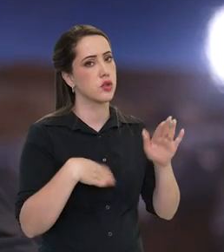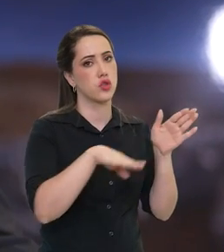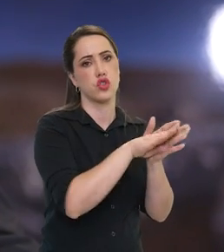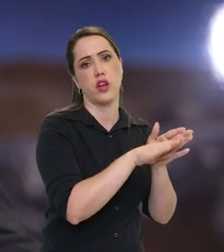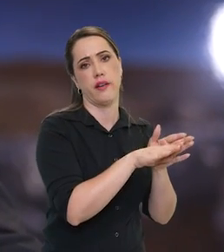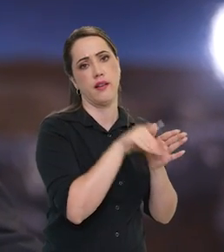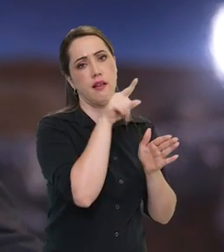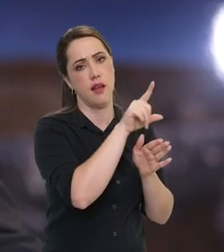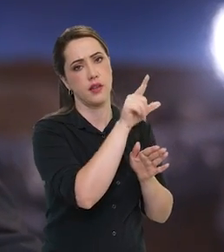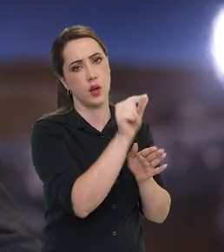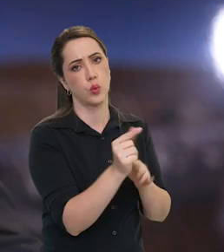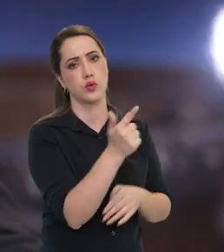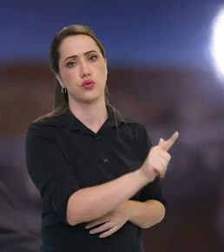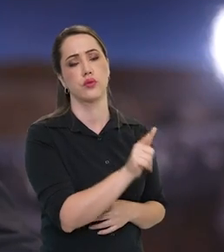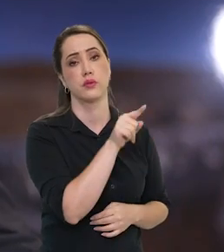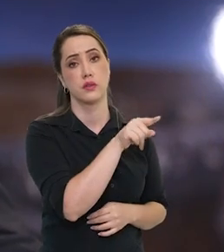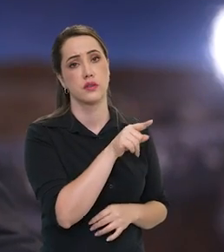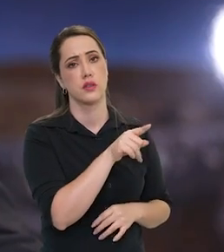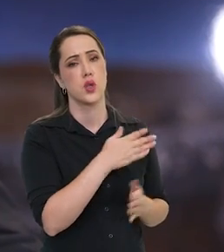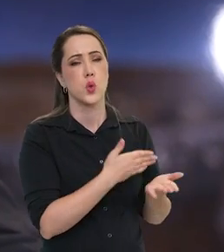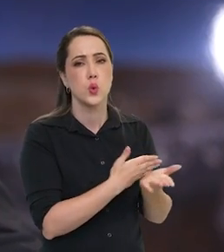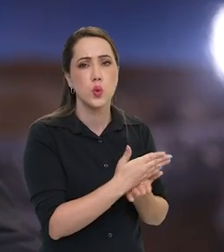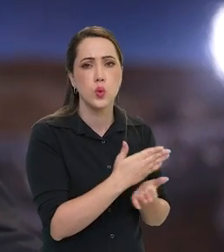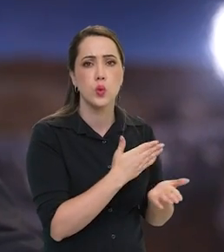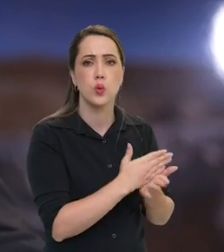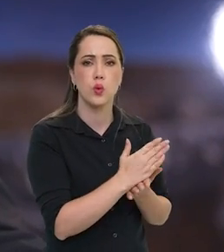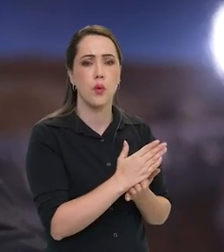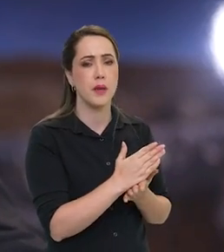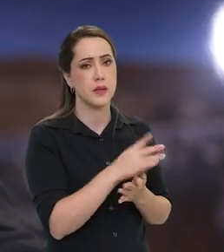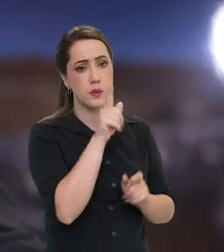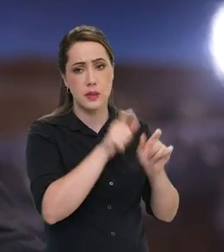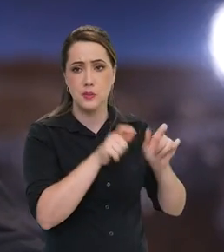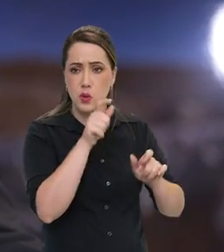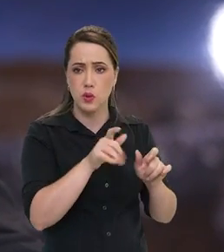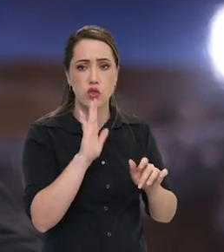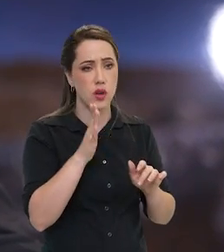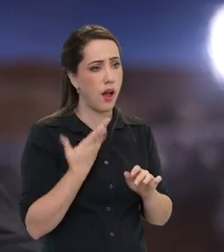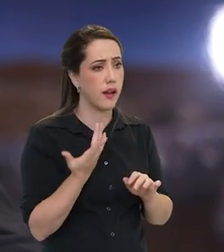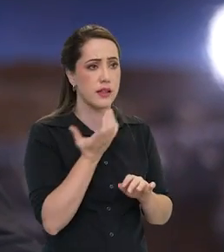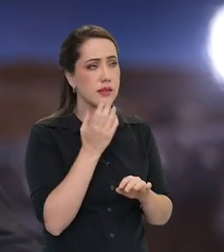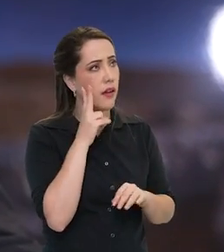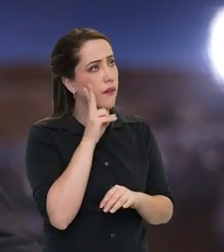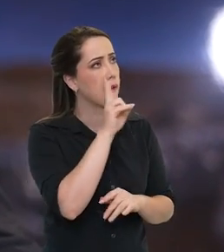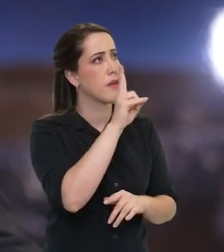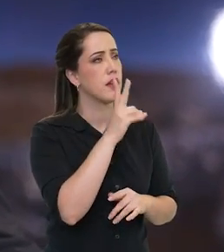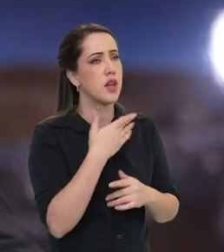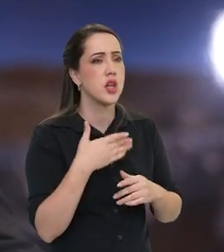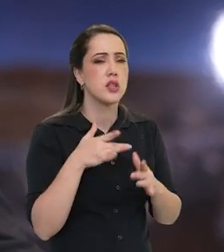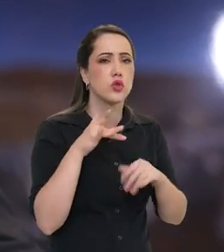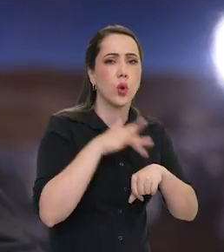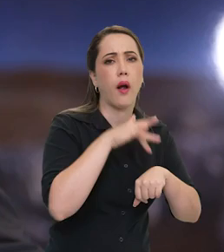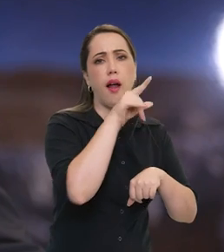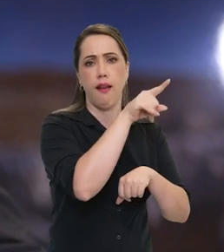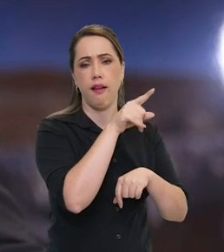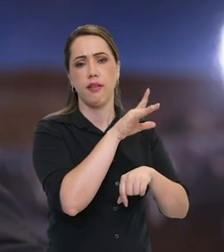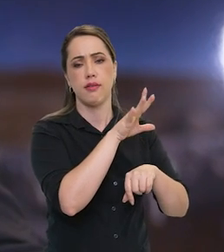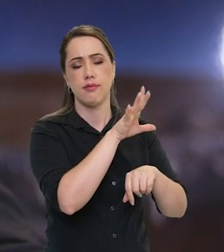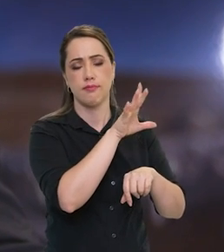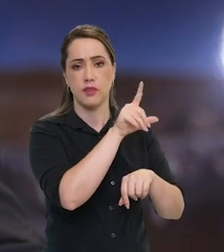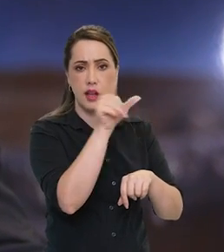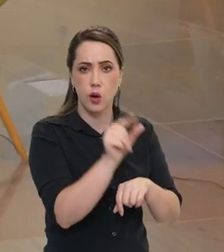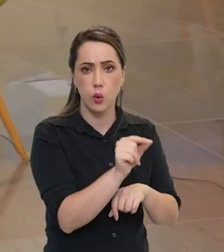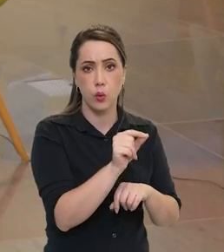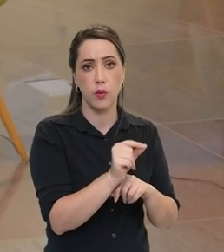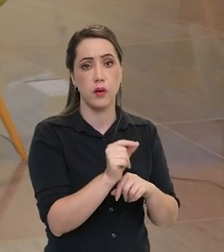Lua. Desde os primeiros tempos, todo mundo quis ir à Lua. É o objeto mais próximo que nós temos no espaço